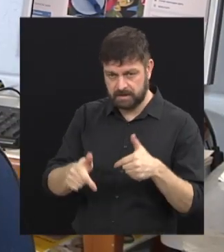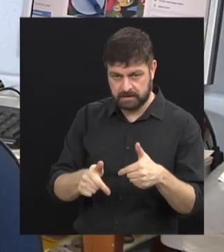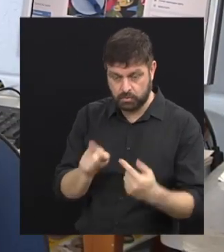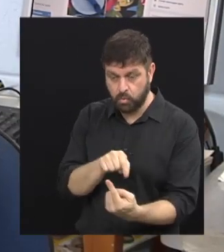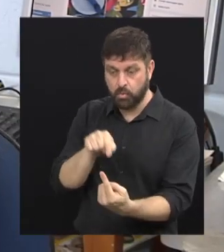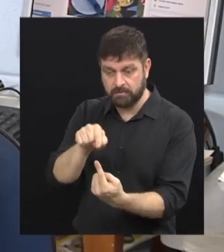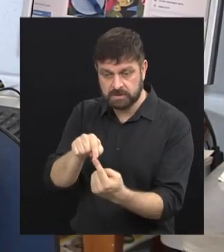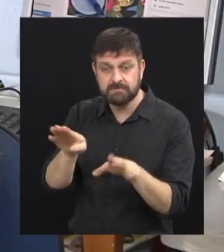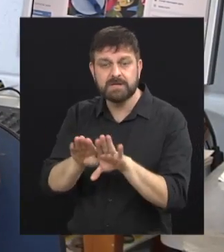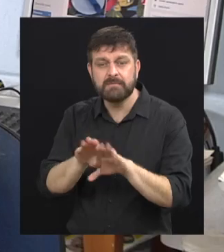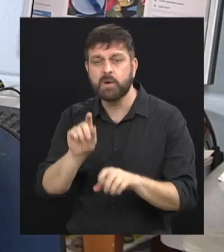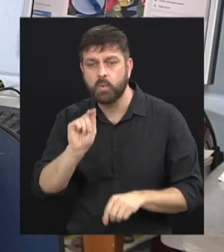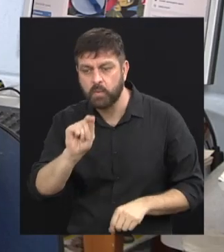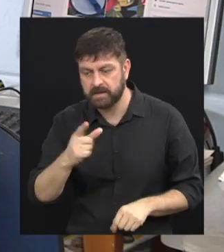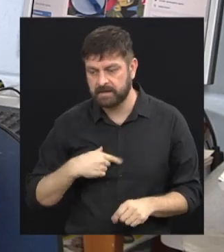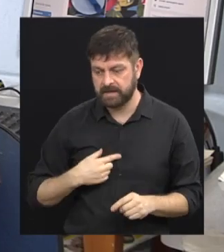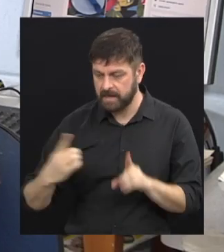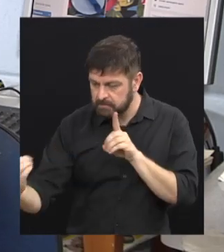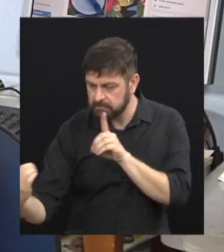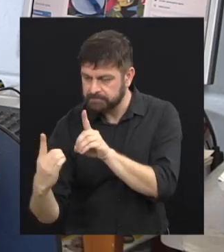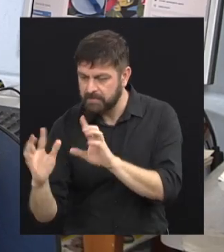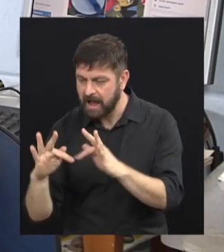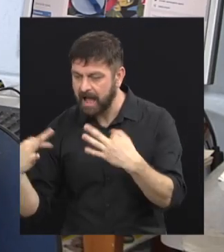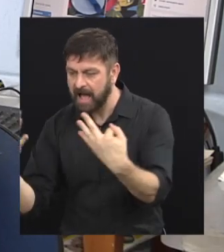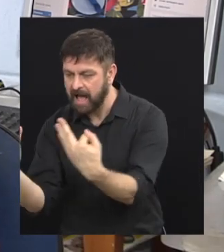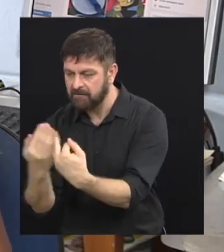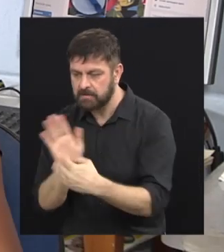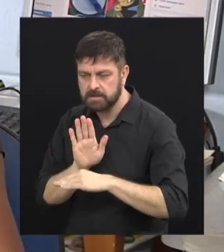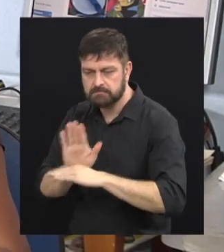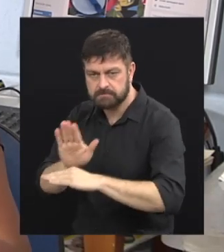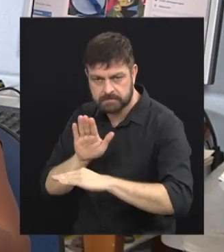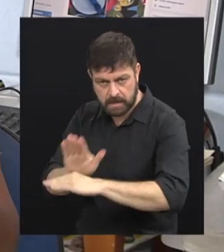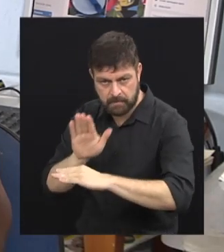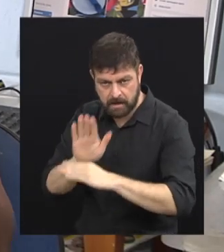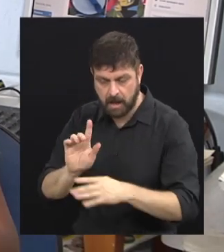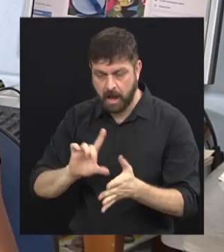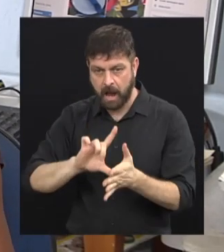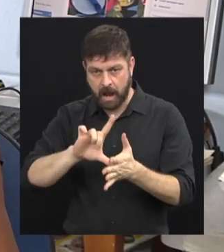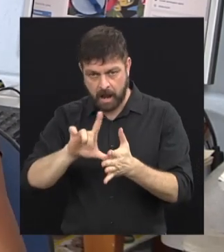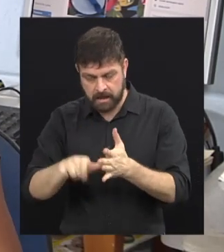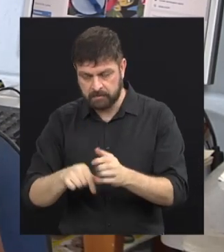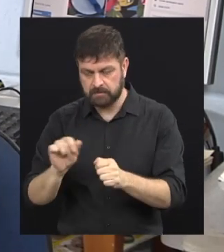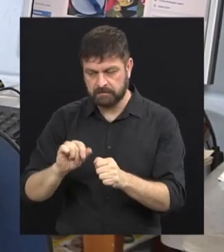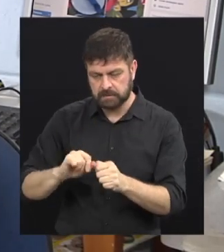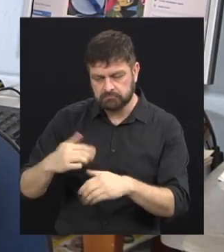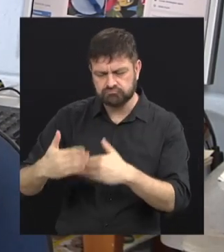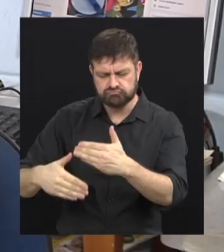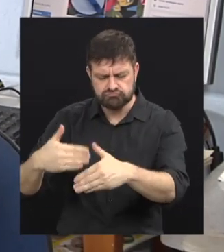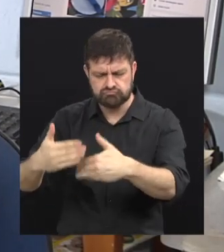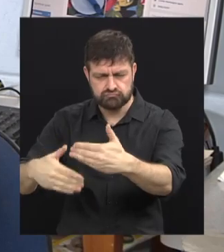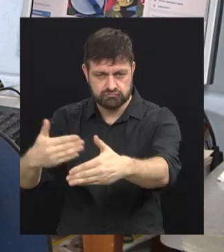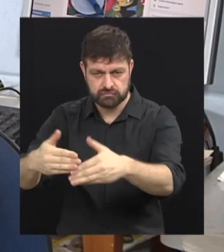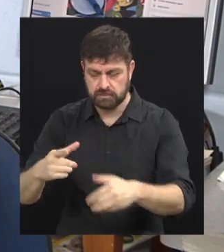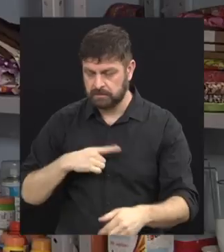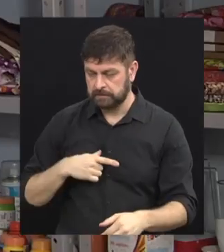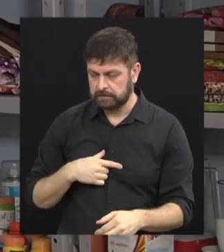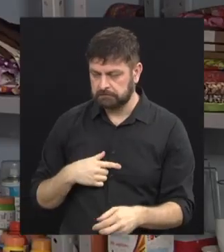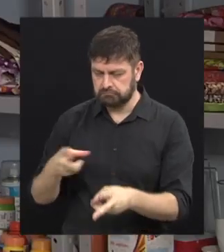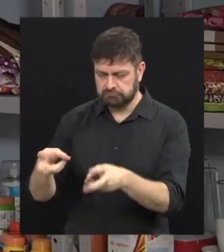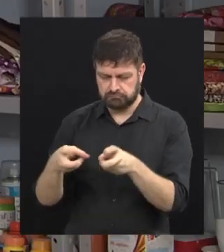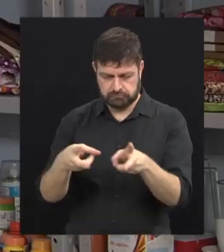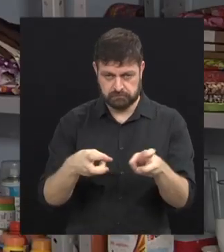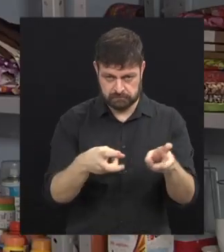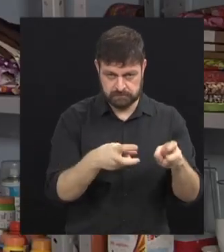o objetivo, também, é atender as famílias, né? Então, no caso, isso depois é passado à frente, dependendo da situação.